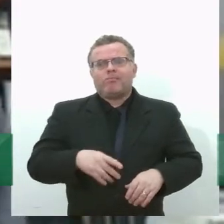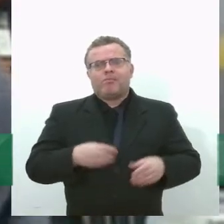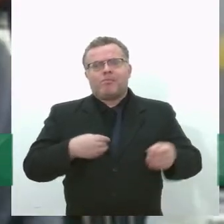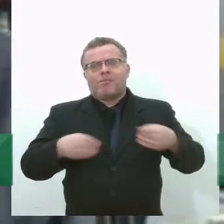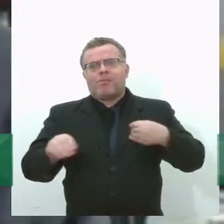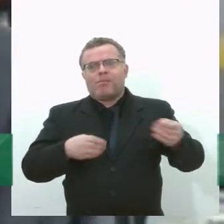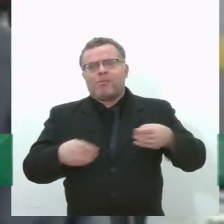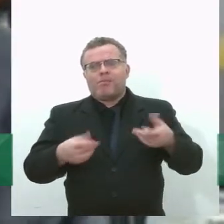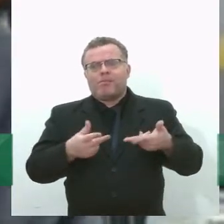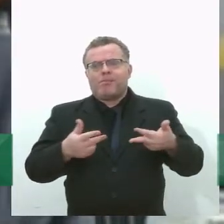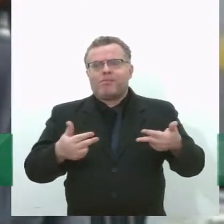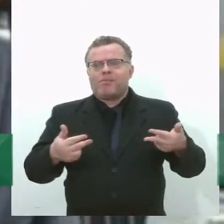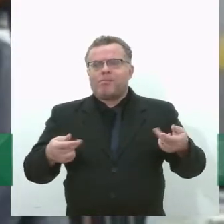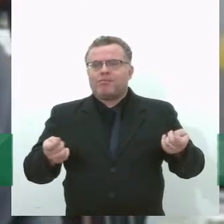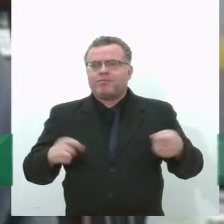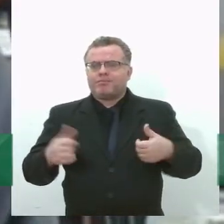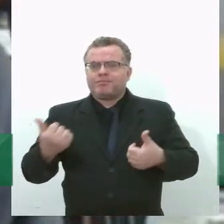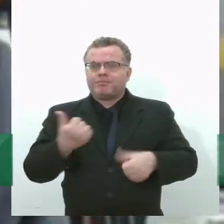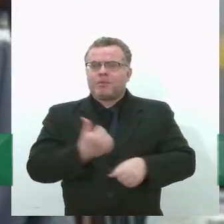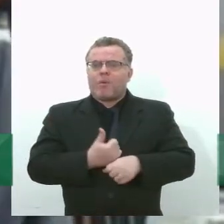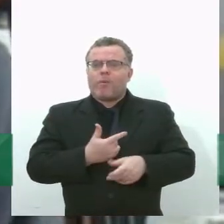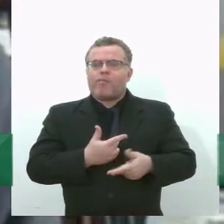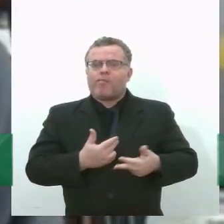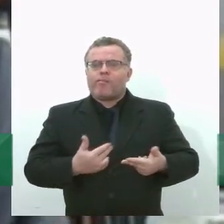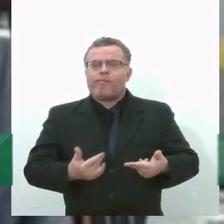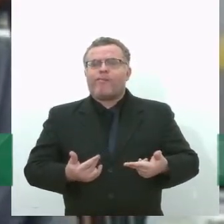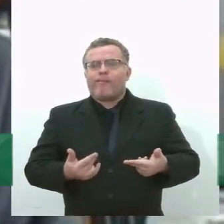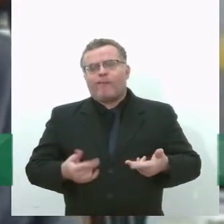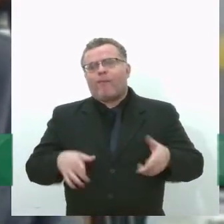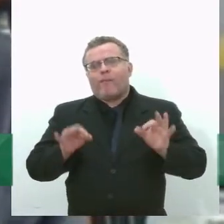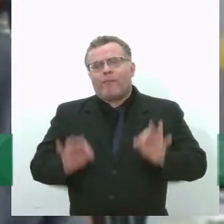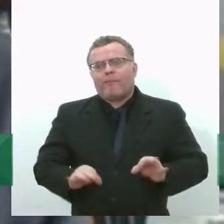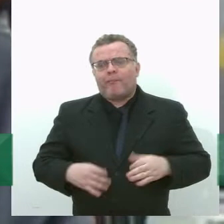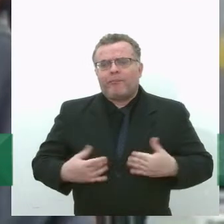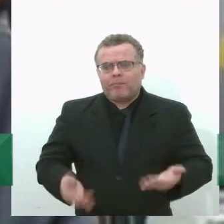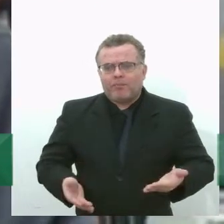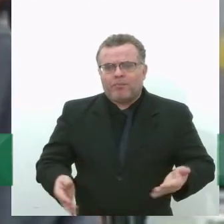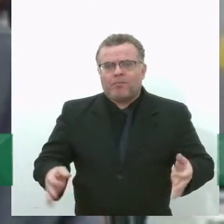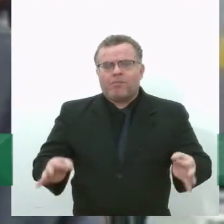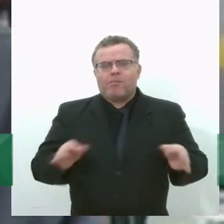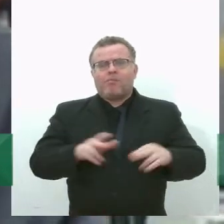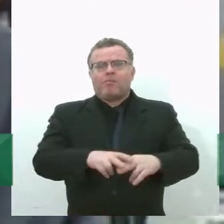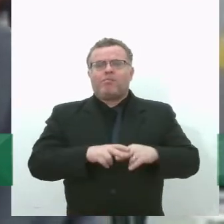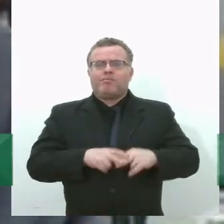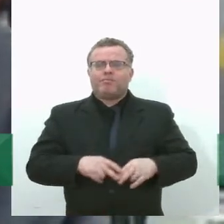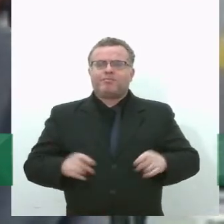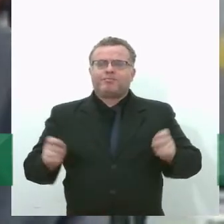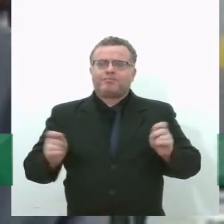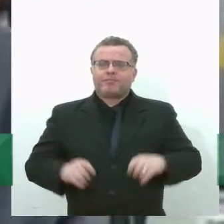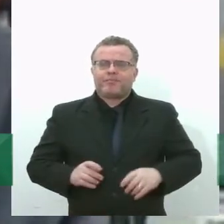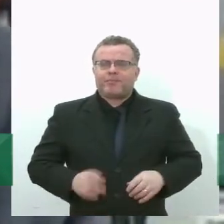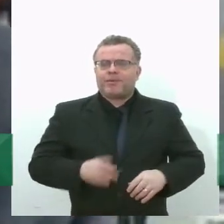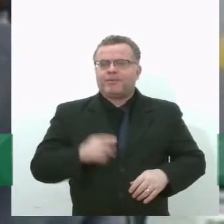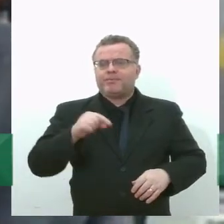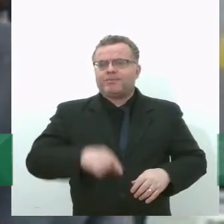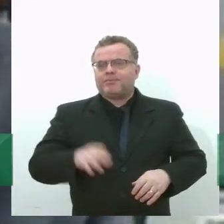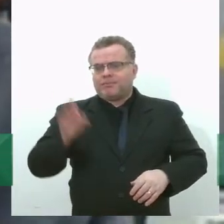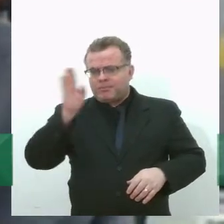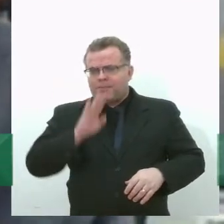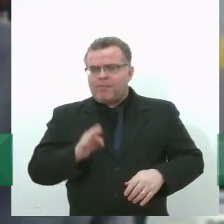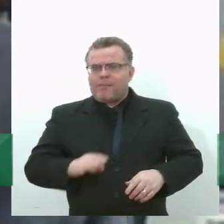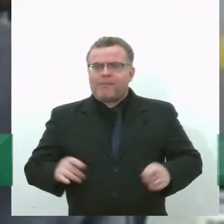inclusive substituindo combustíveis fósseis de maneira mais adequada. Porque a nossa geração de energia elétrica no Brasil, em grande parte,